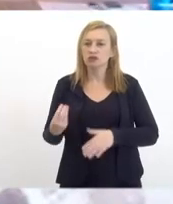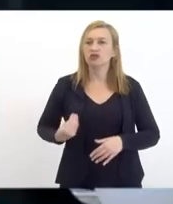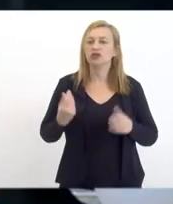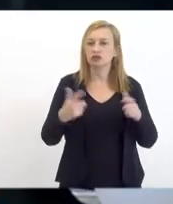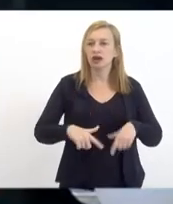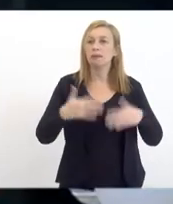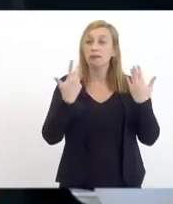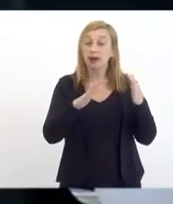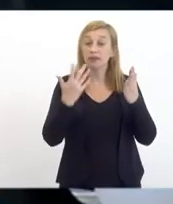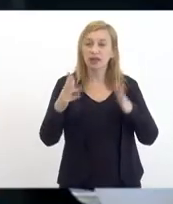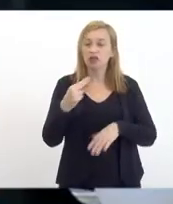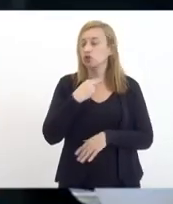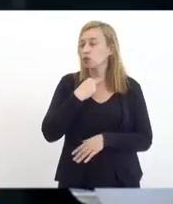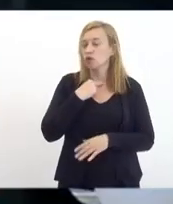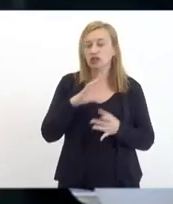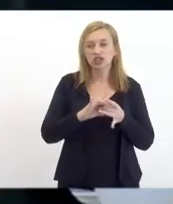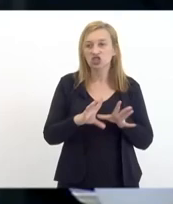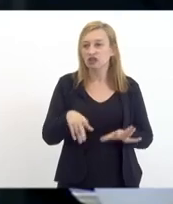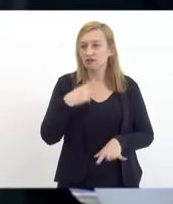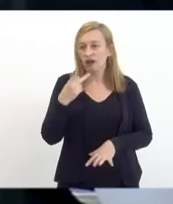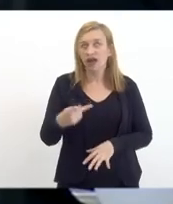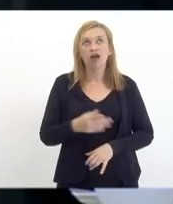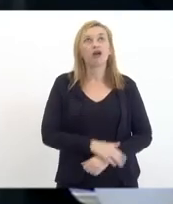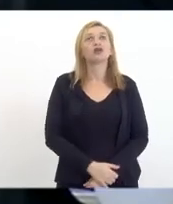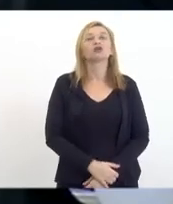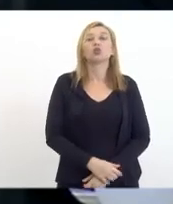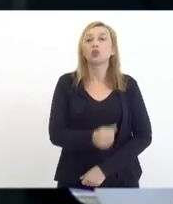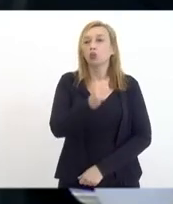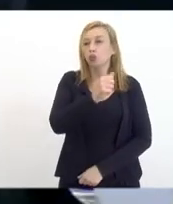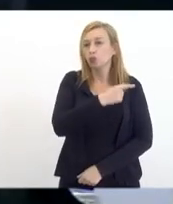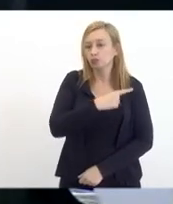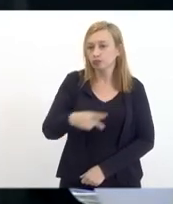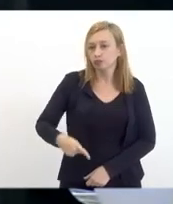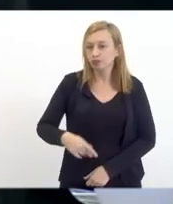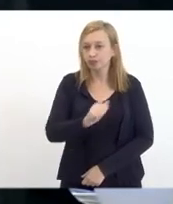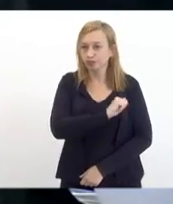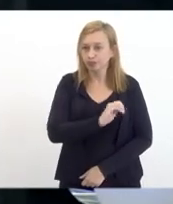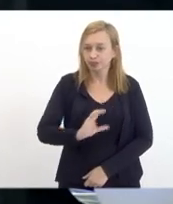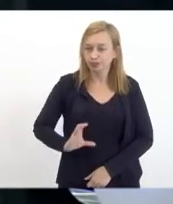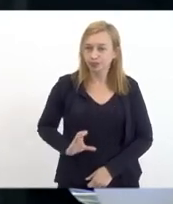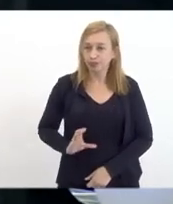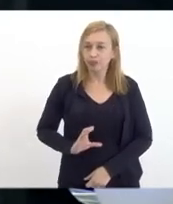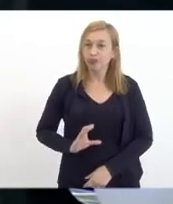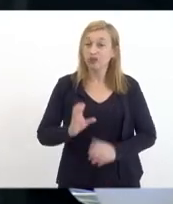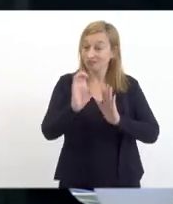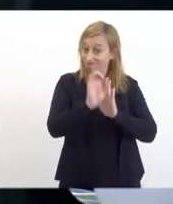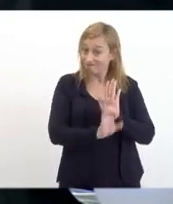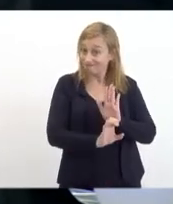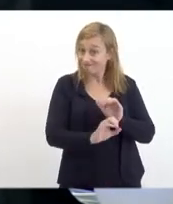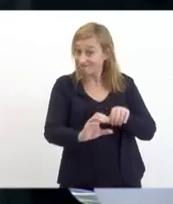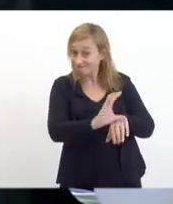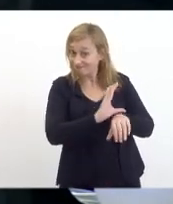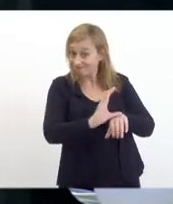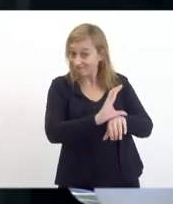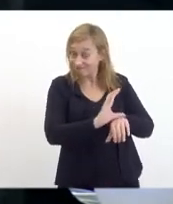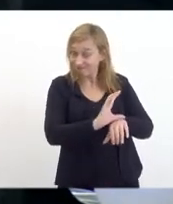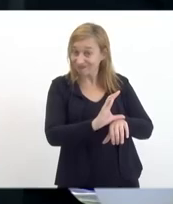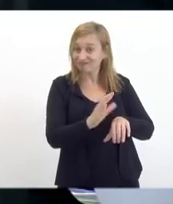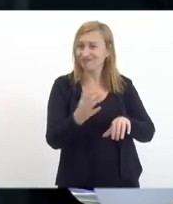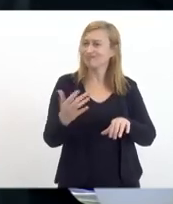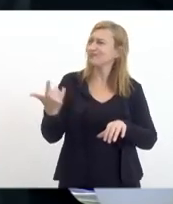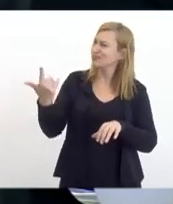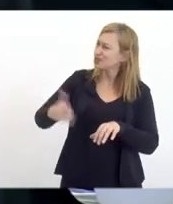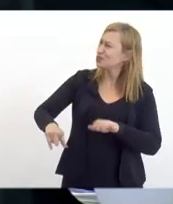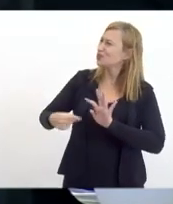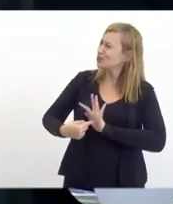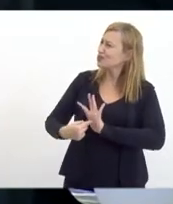posso deixar de parabenizar o presidente da alergia André Siciliano por essa emenda constitucional por mais uma vez